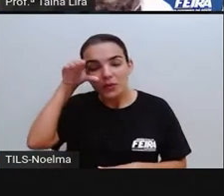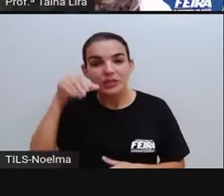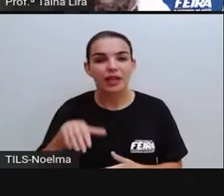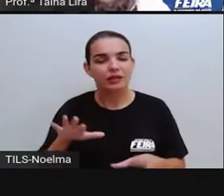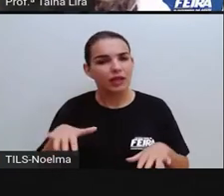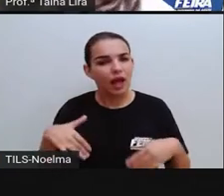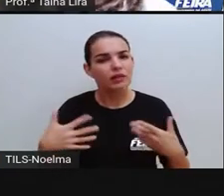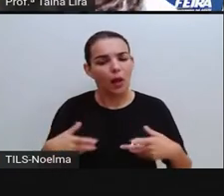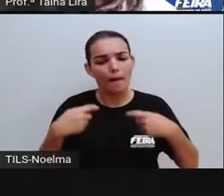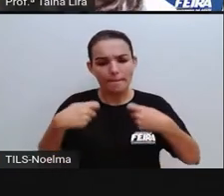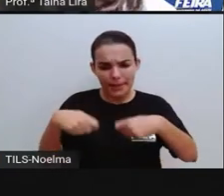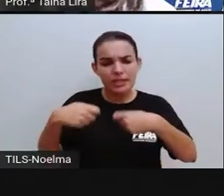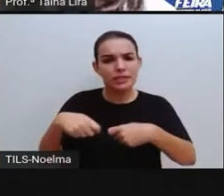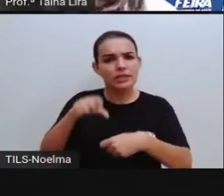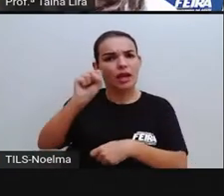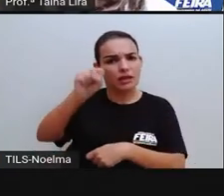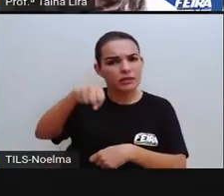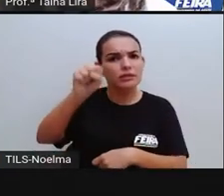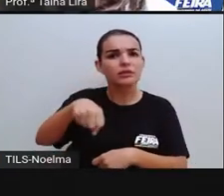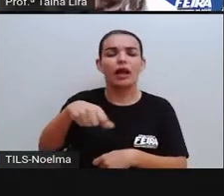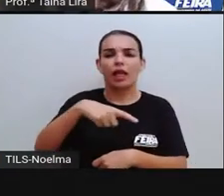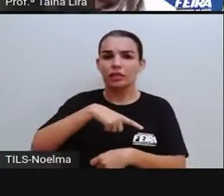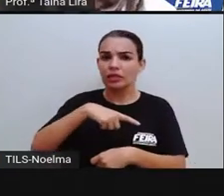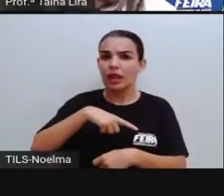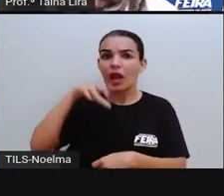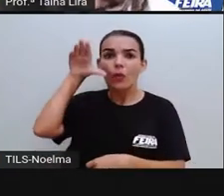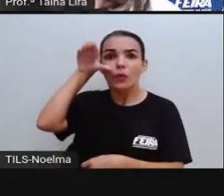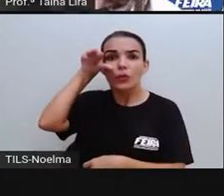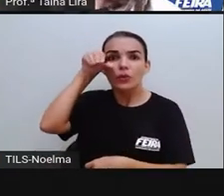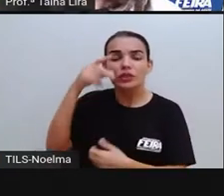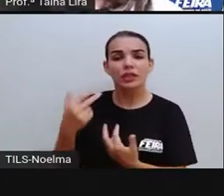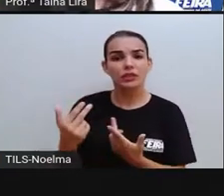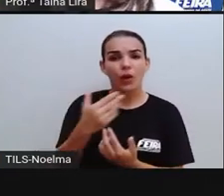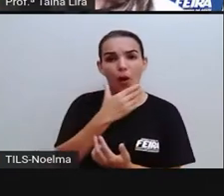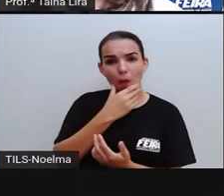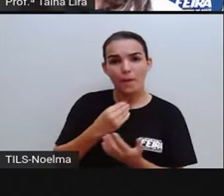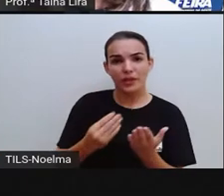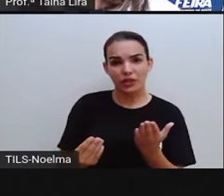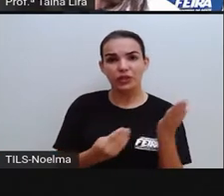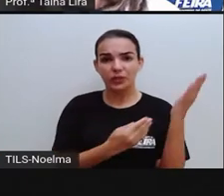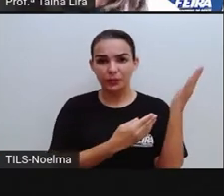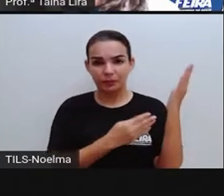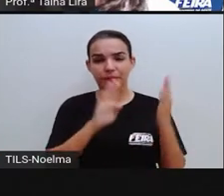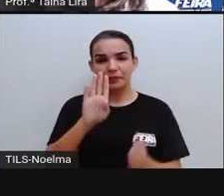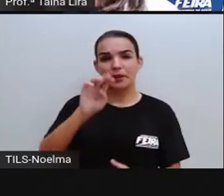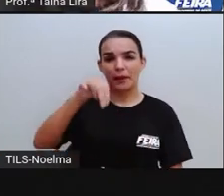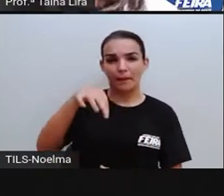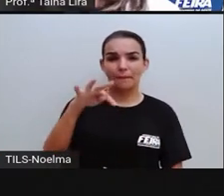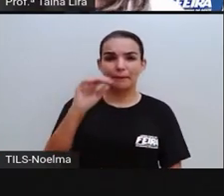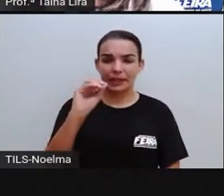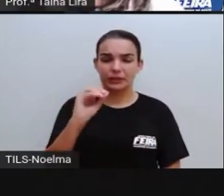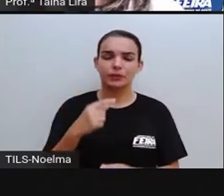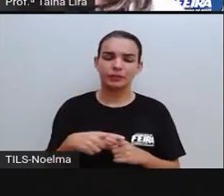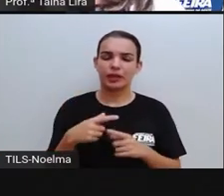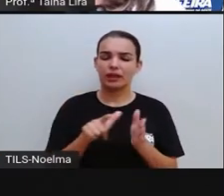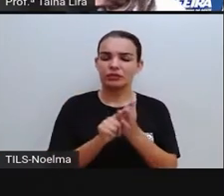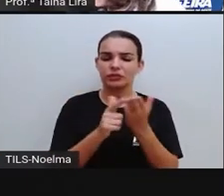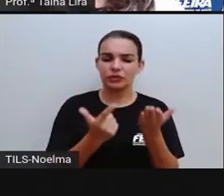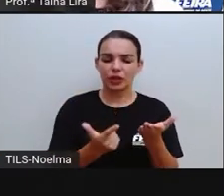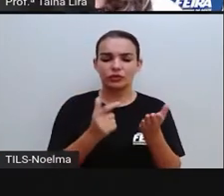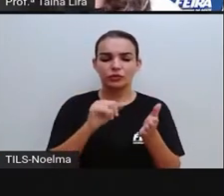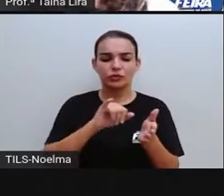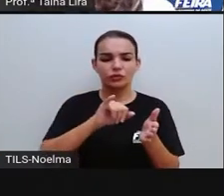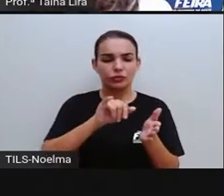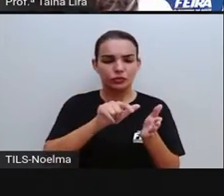E a gente precisa ter essa mesma curiosidade de Bento, quando a gente fala aí de texto jornalístico. Quando a gente vai